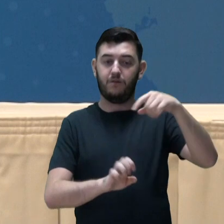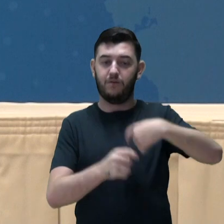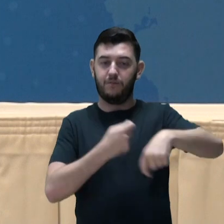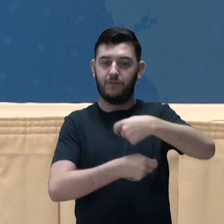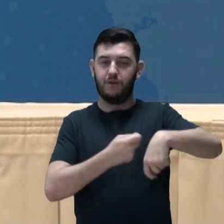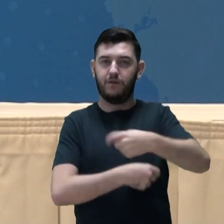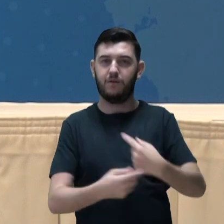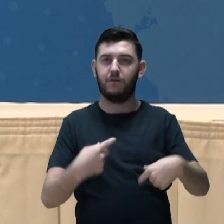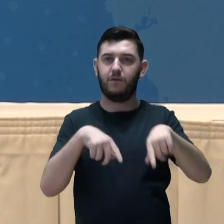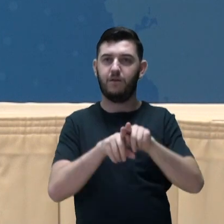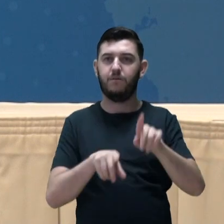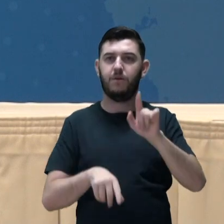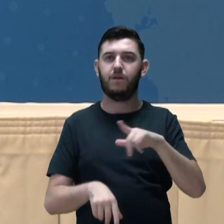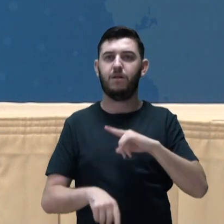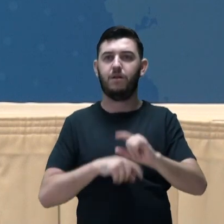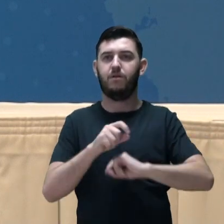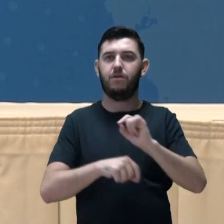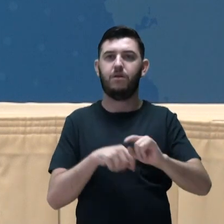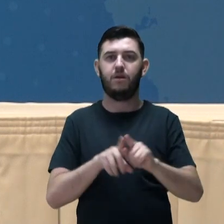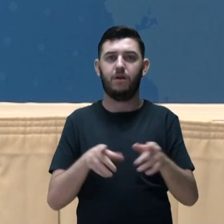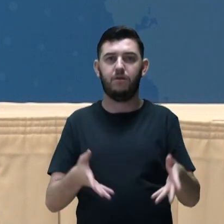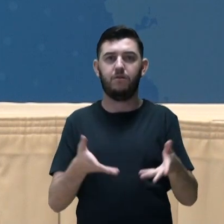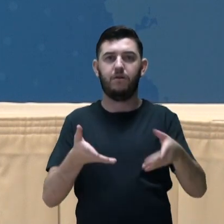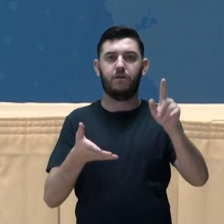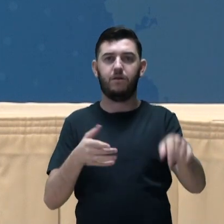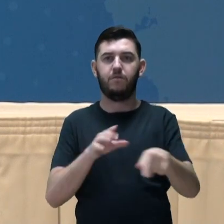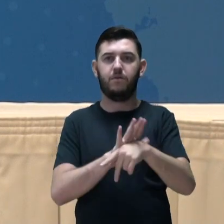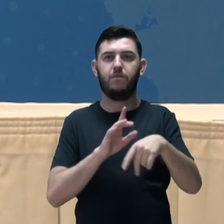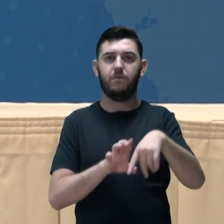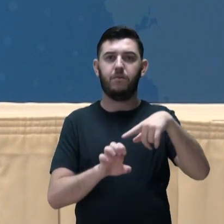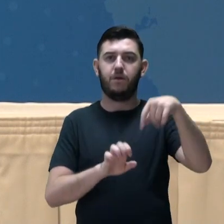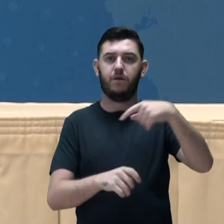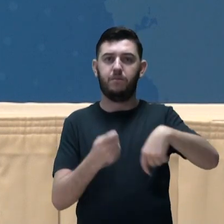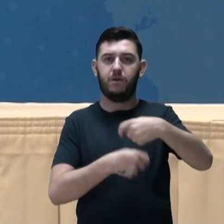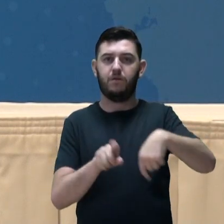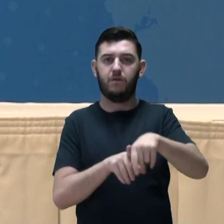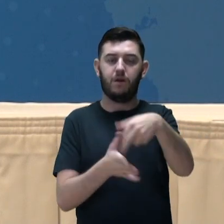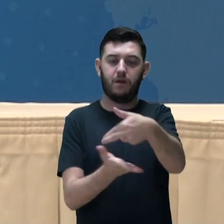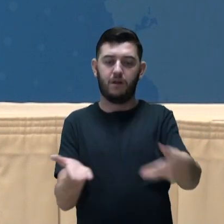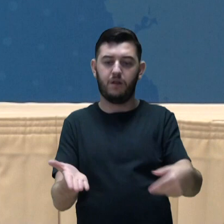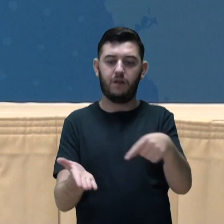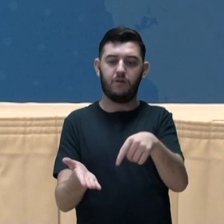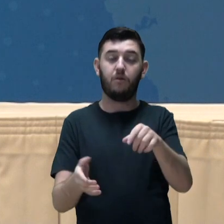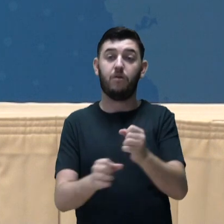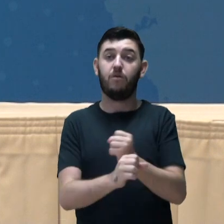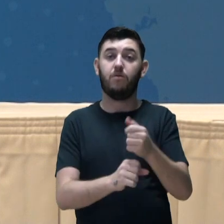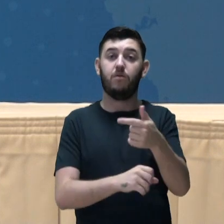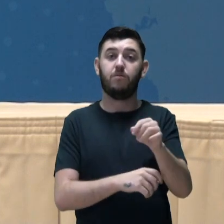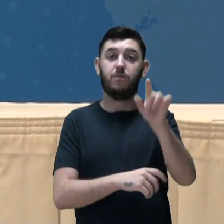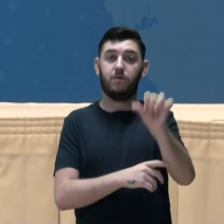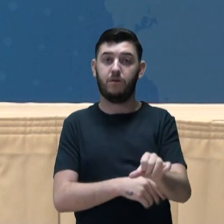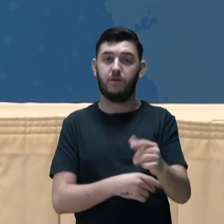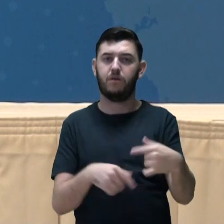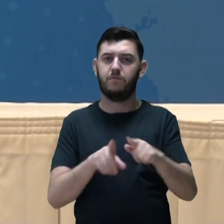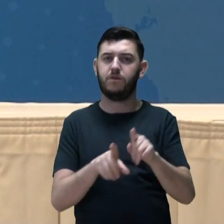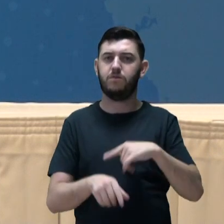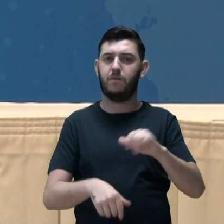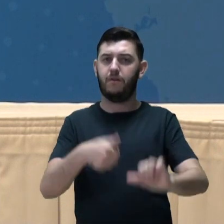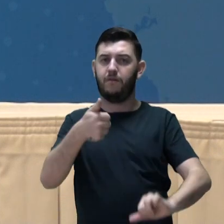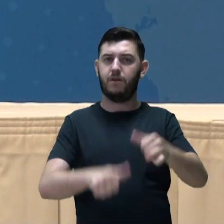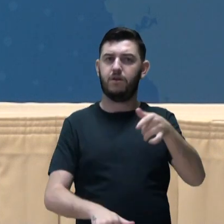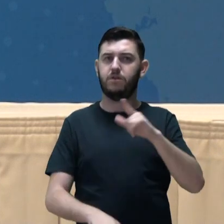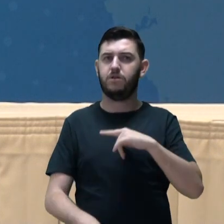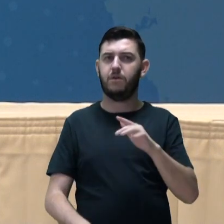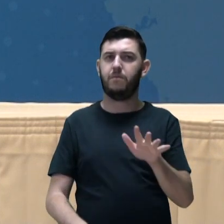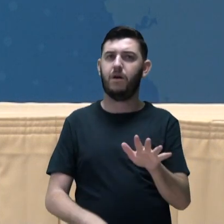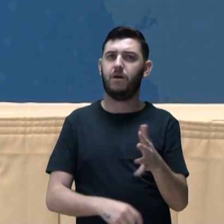último relatório do Monitor Global de Empreendedorismo, ou do GEN, na seguida em inglês, de 2019, gente tinha um levantamento de